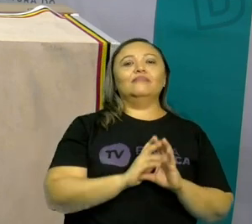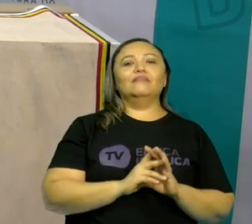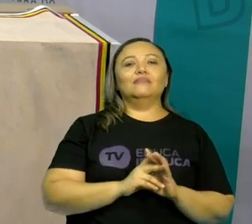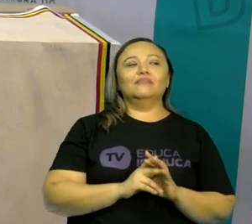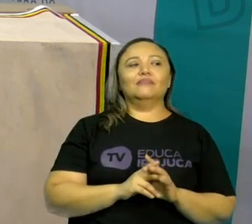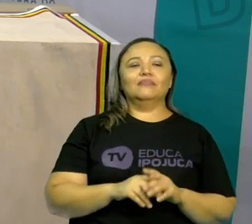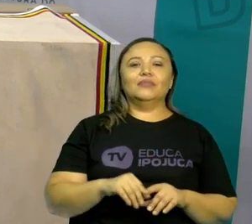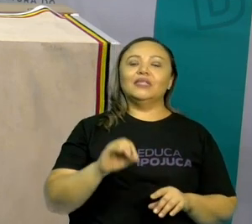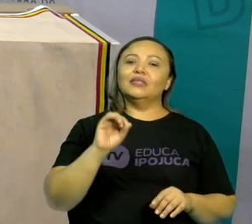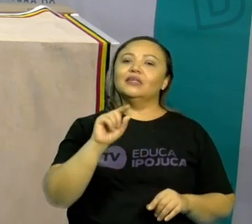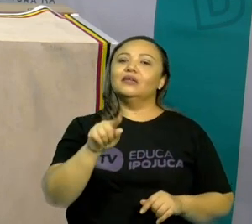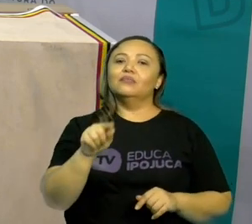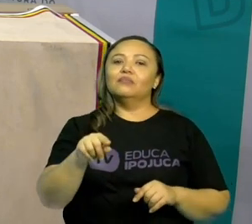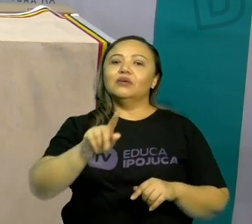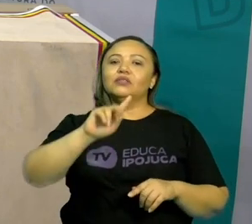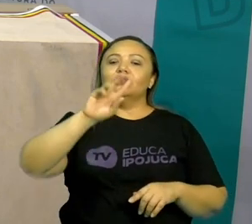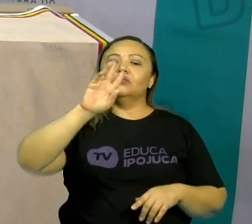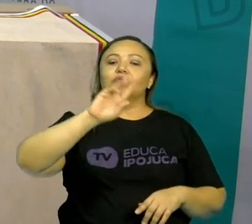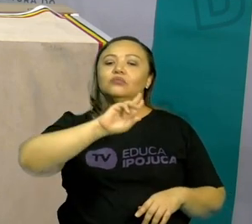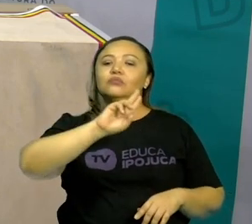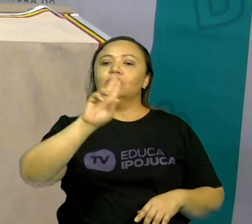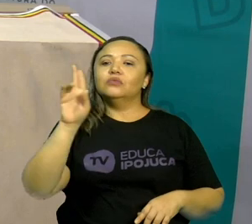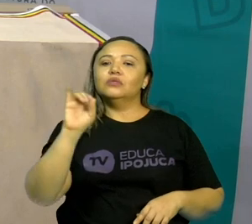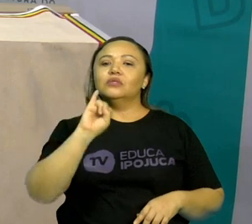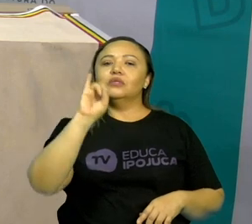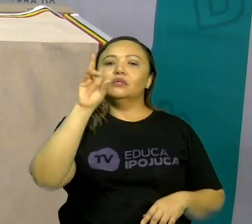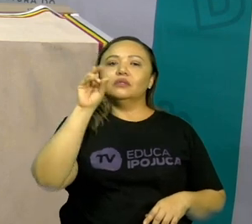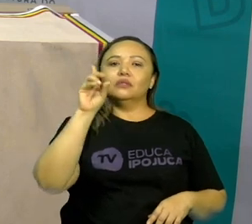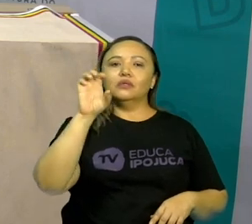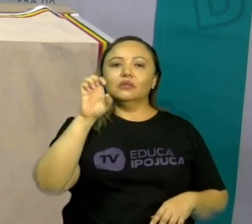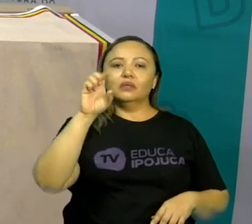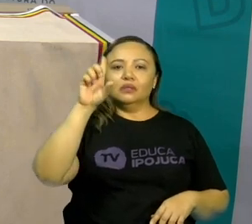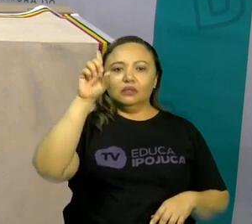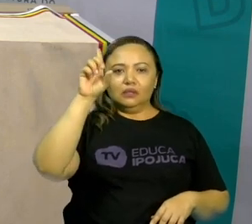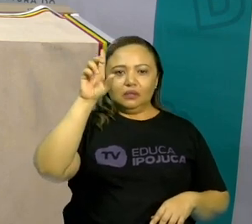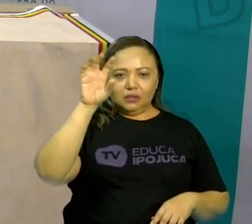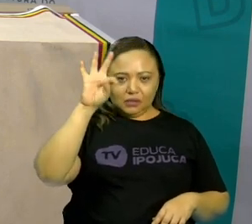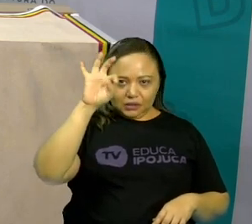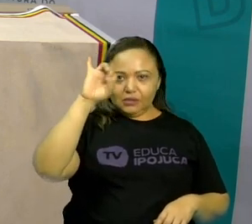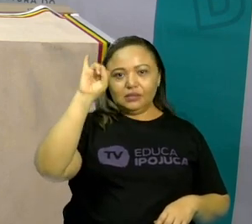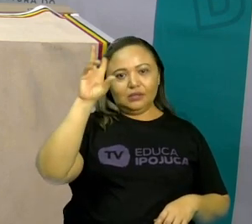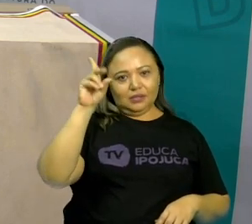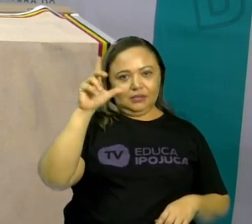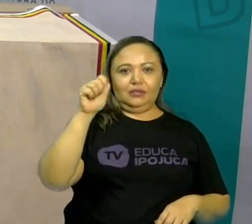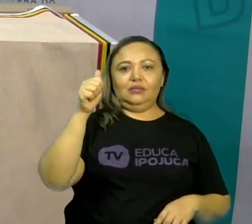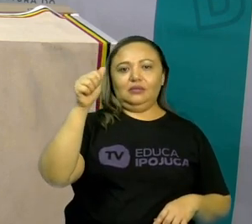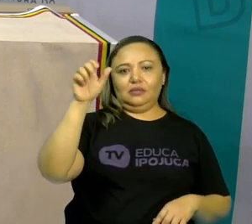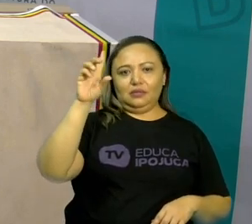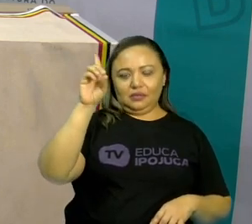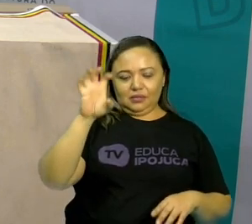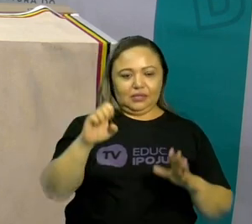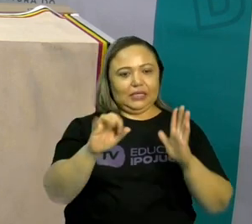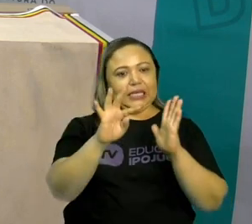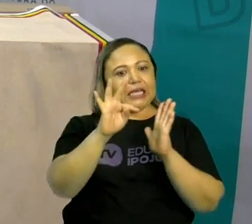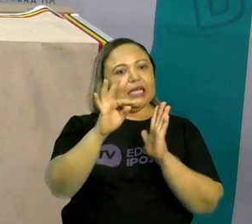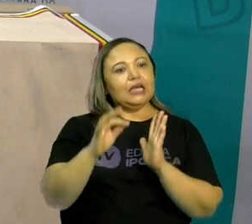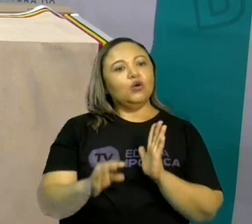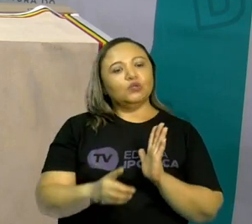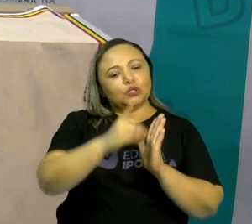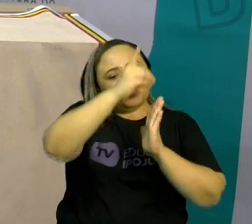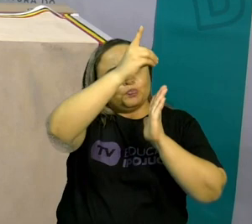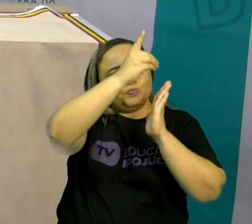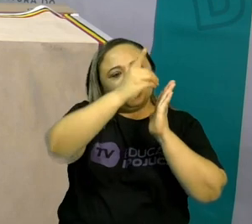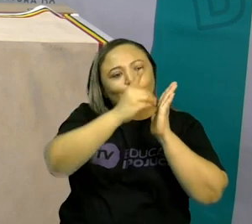Isso se chama identidade. Ao nascermos também, o nosso